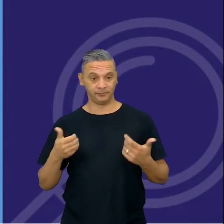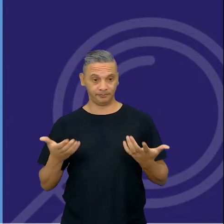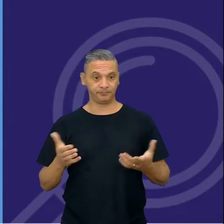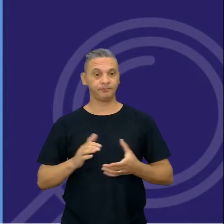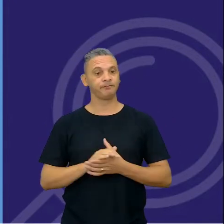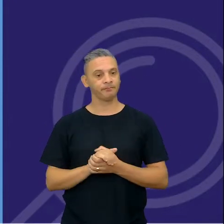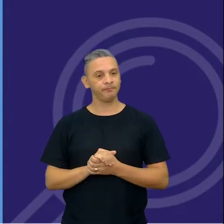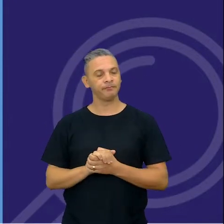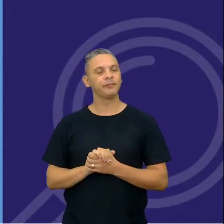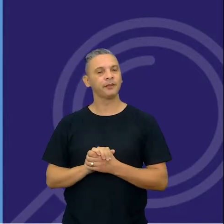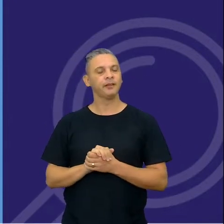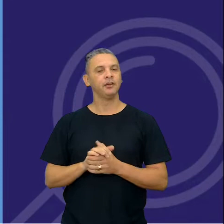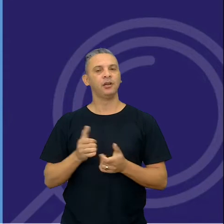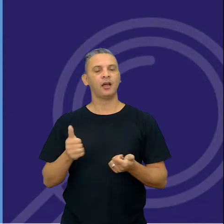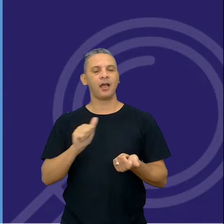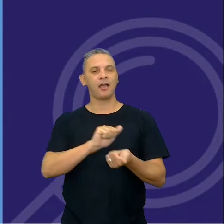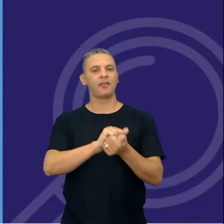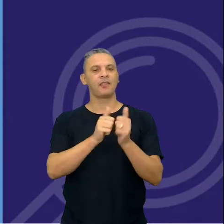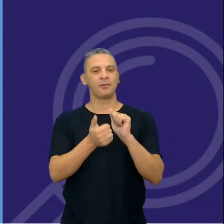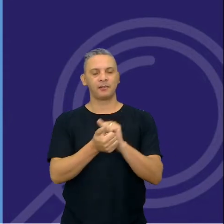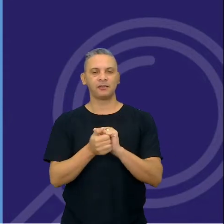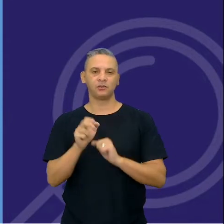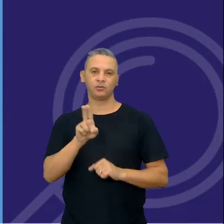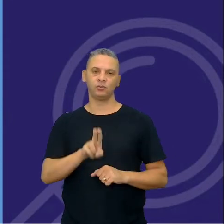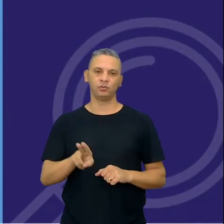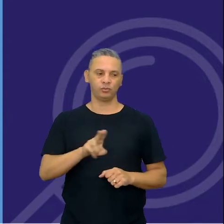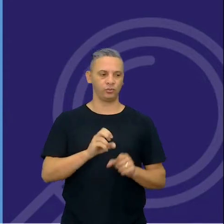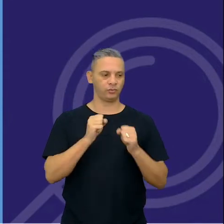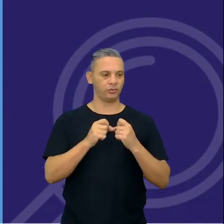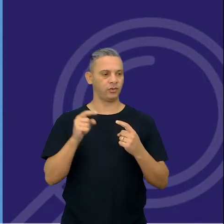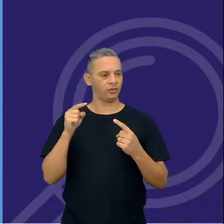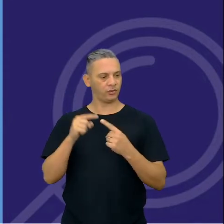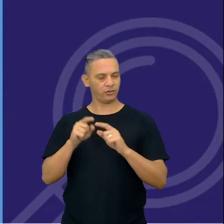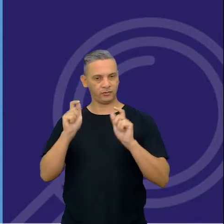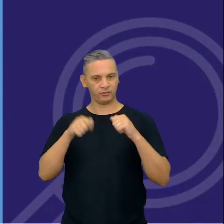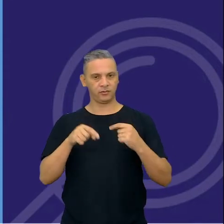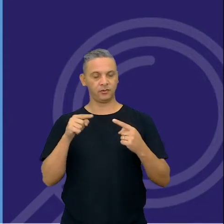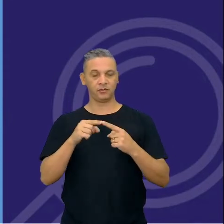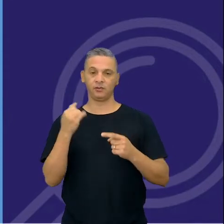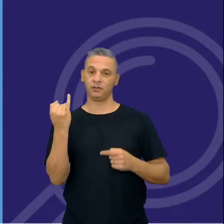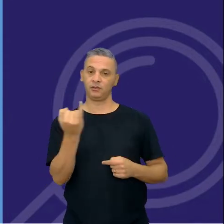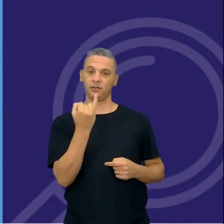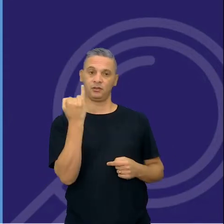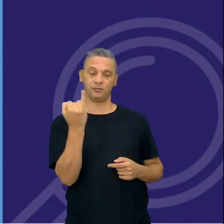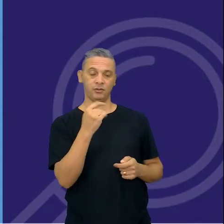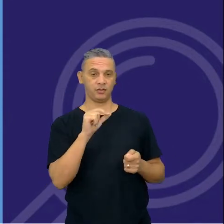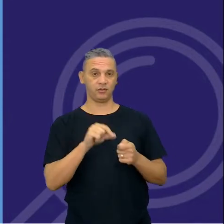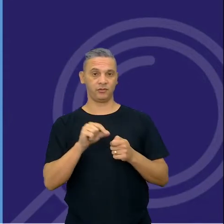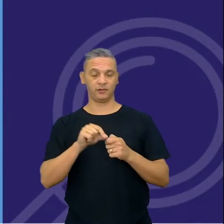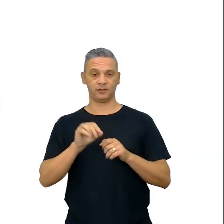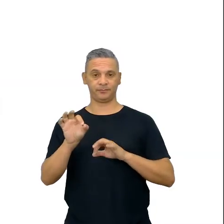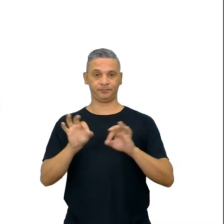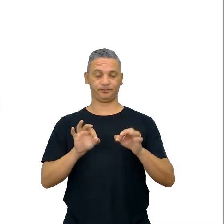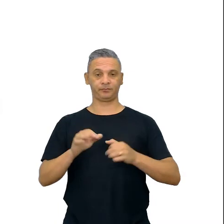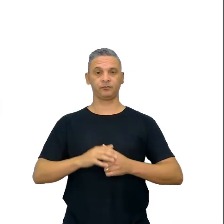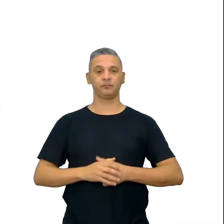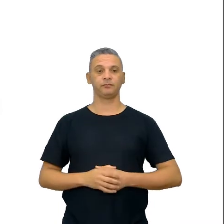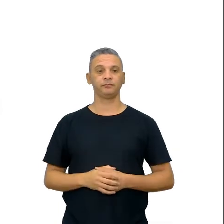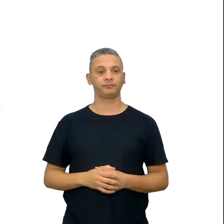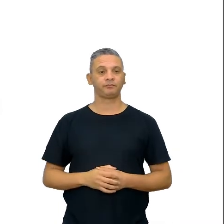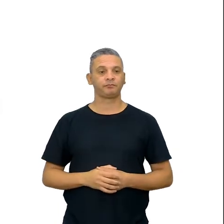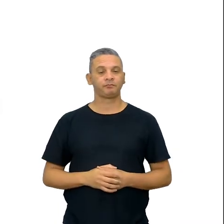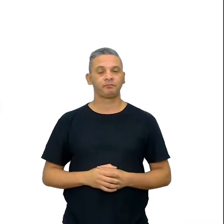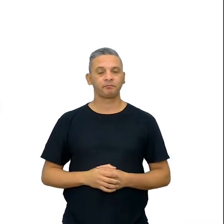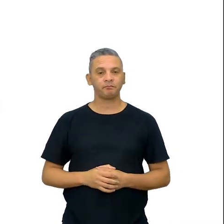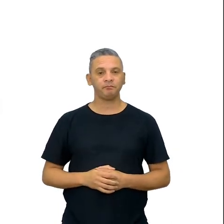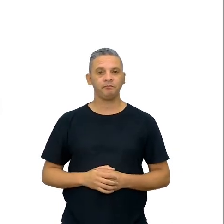gente. Eu acho que são todas adaptações experimentais possíveis e importantes de estarem feitas, tá? Bom,